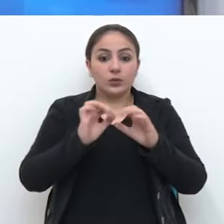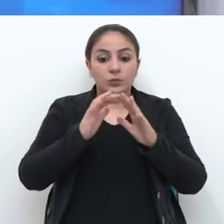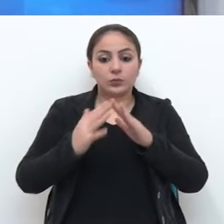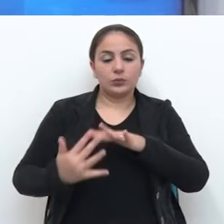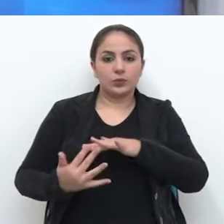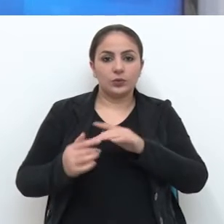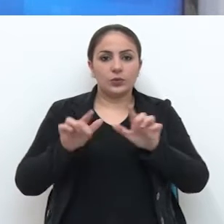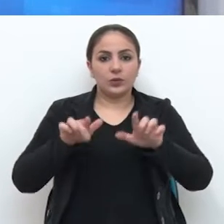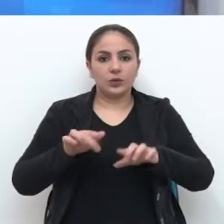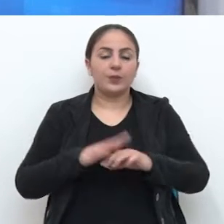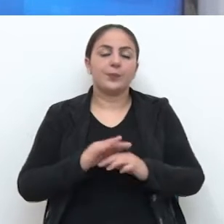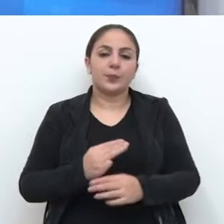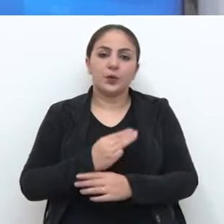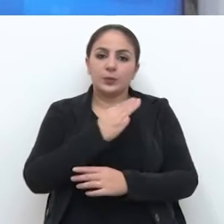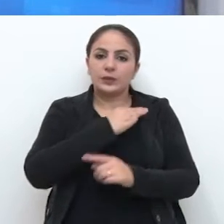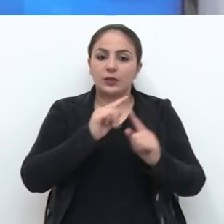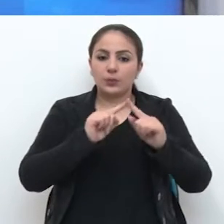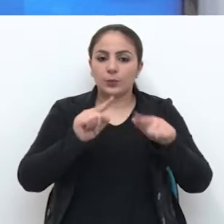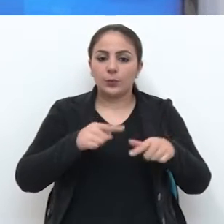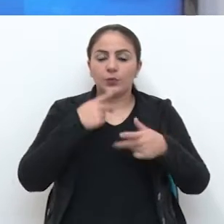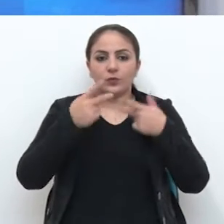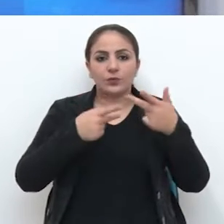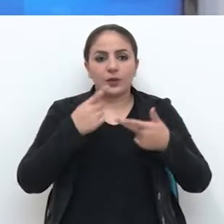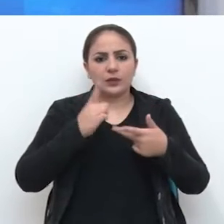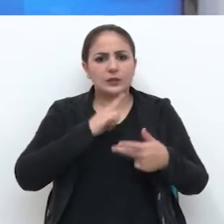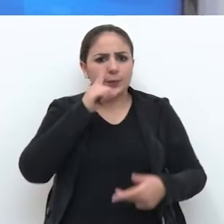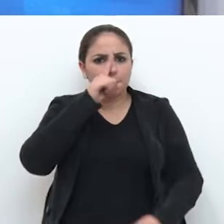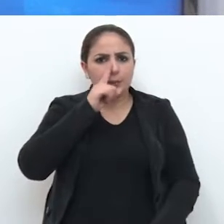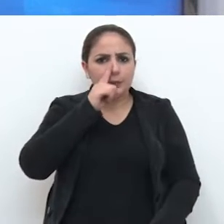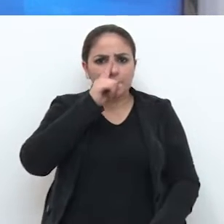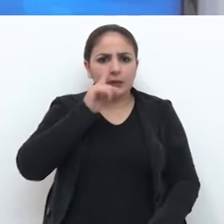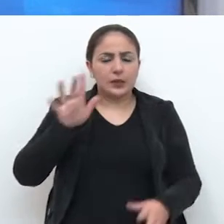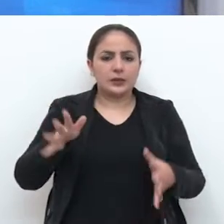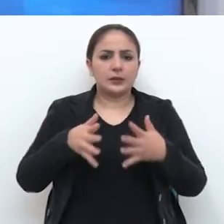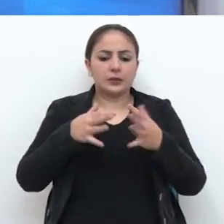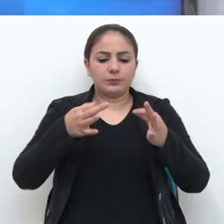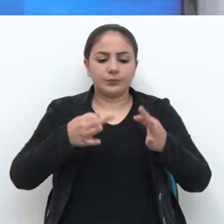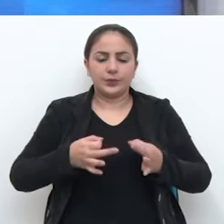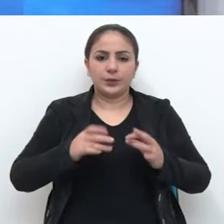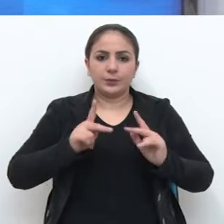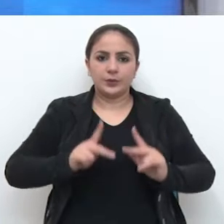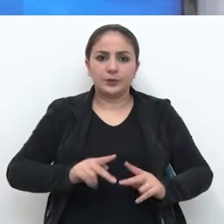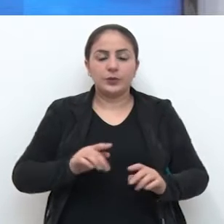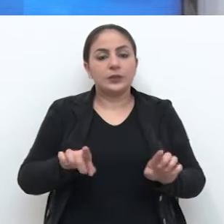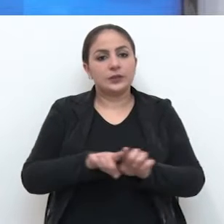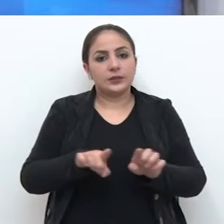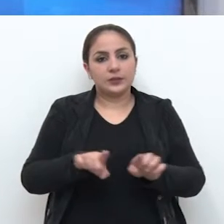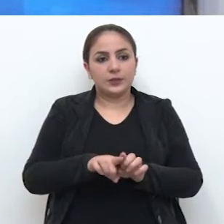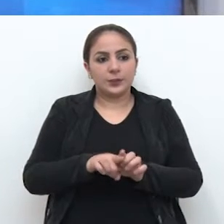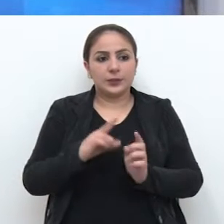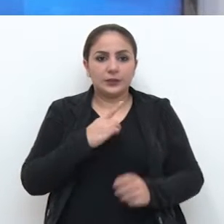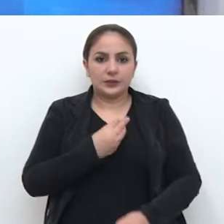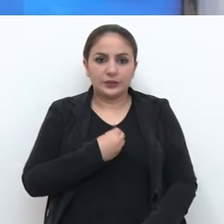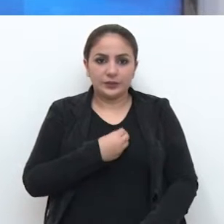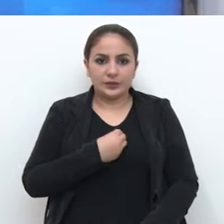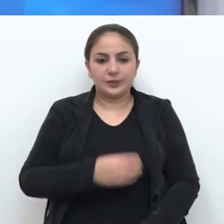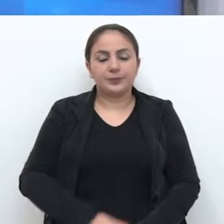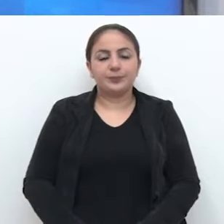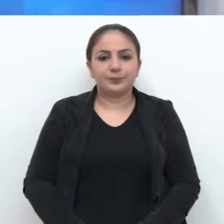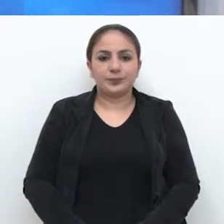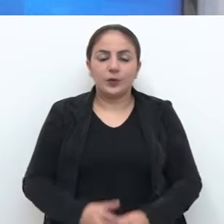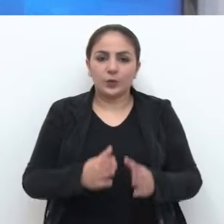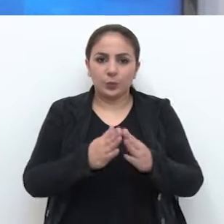locais. Para o Ministério Público, eles apresentam risco à integridade das pessoas e ao acervo existente.